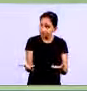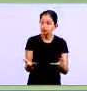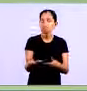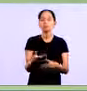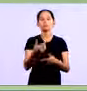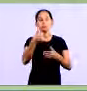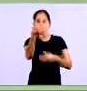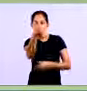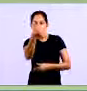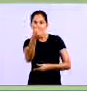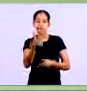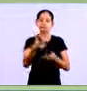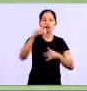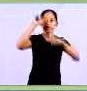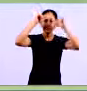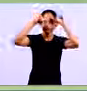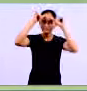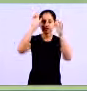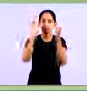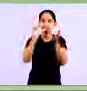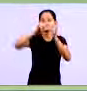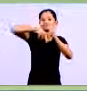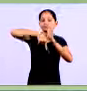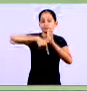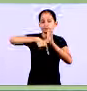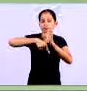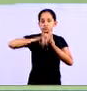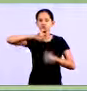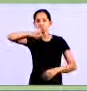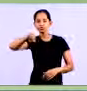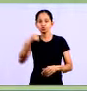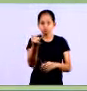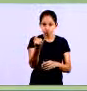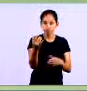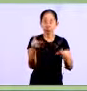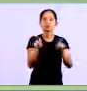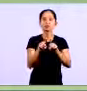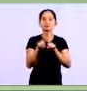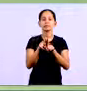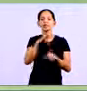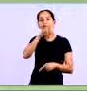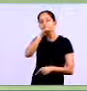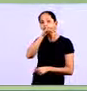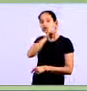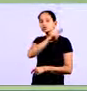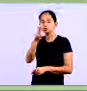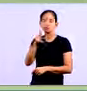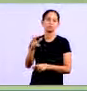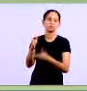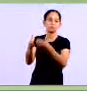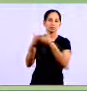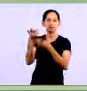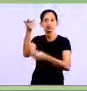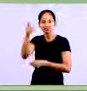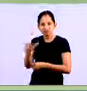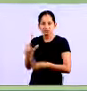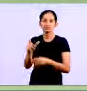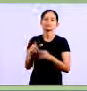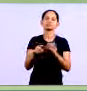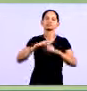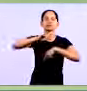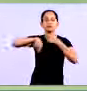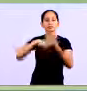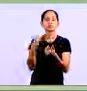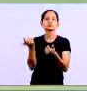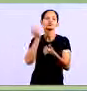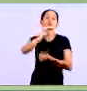os E com isso o pagamento de juros Sofrer negativação E ter dificuldade para conseguir prazo Nas compras de